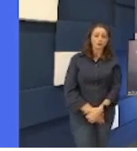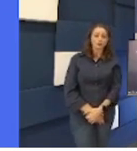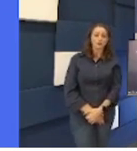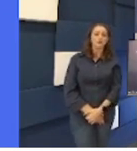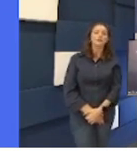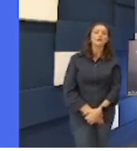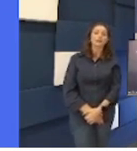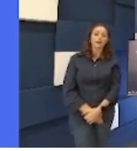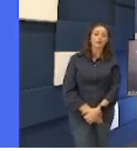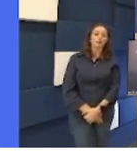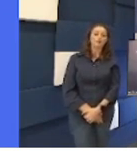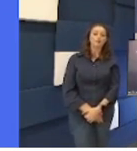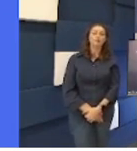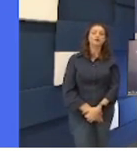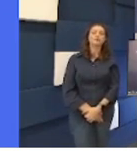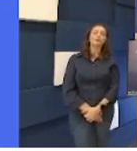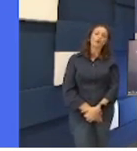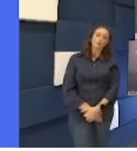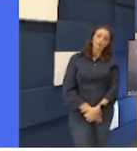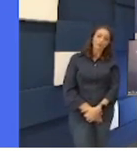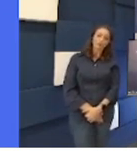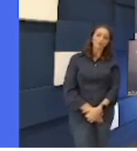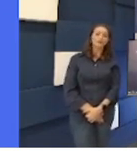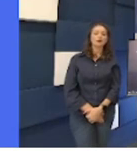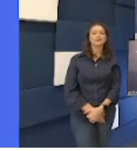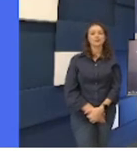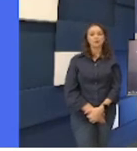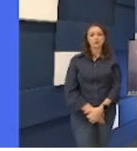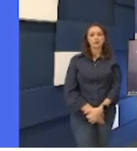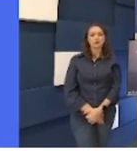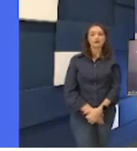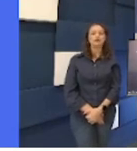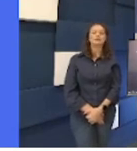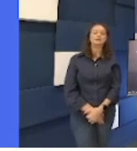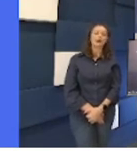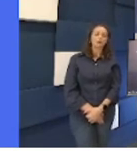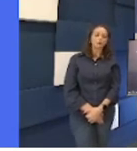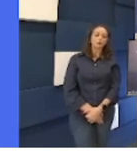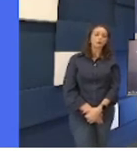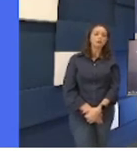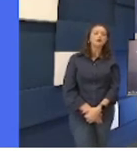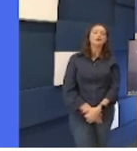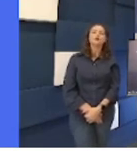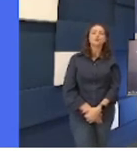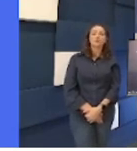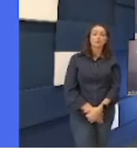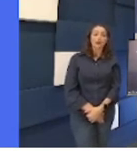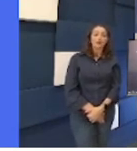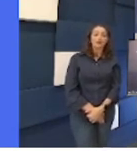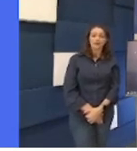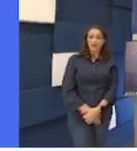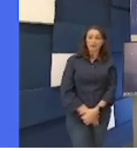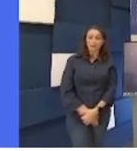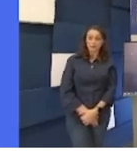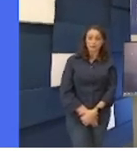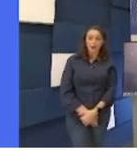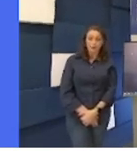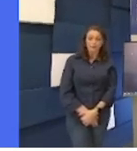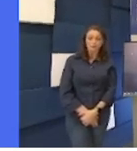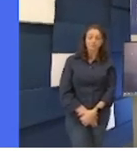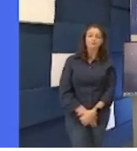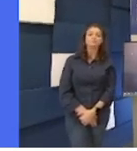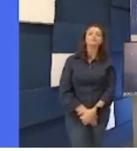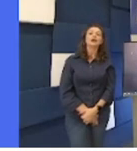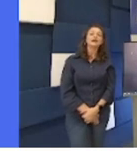trabalhadores. E tem como objetivo o conforto, a segurança, saúde e o desempenho eficiente do